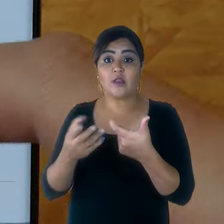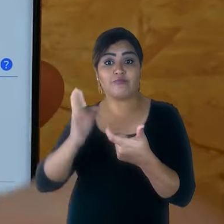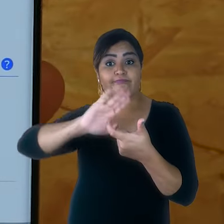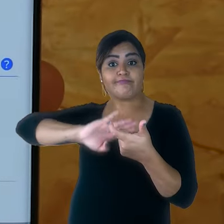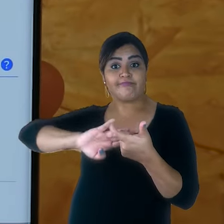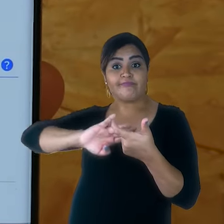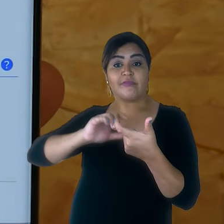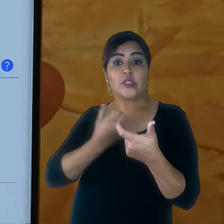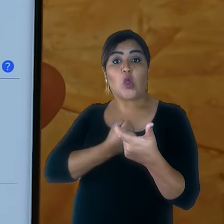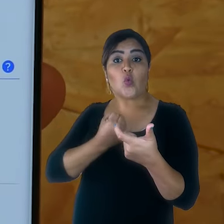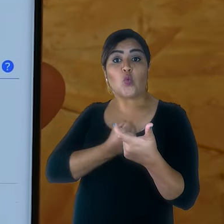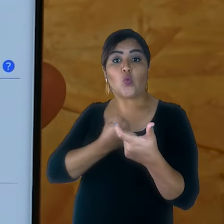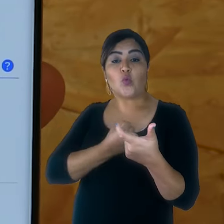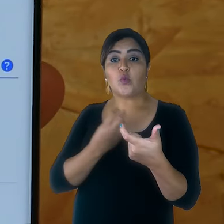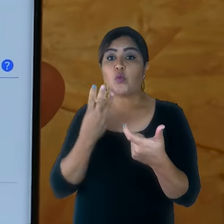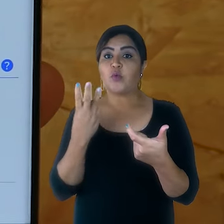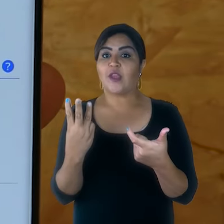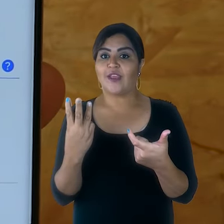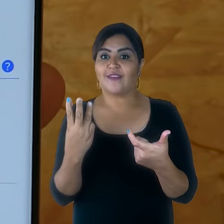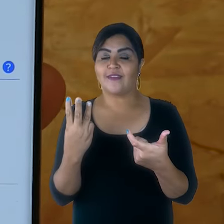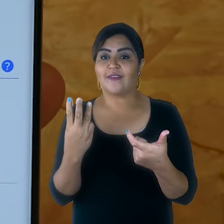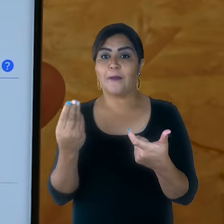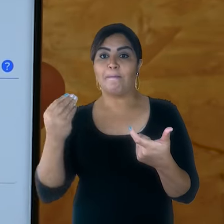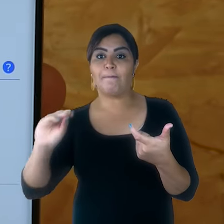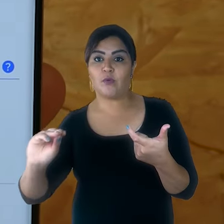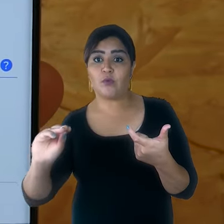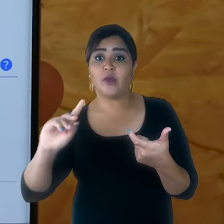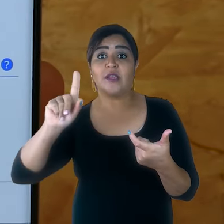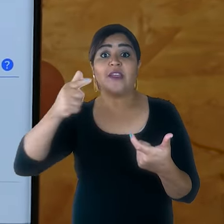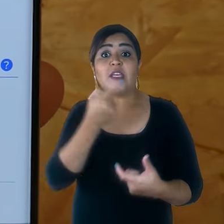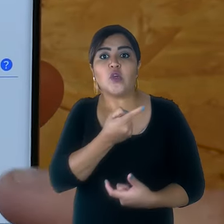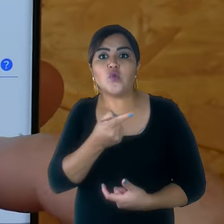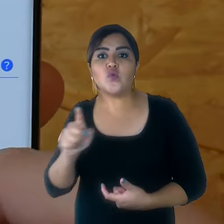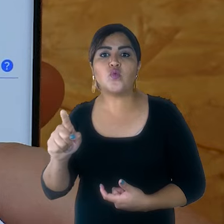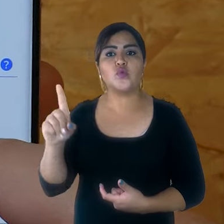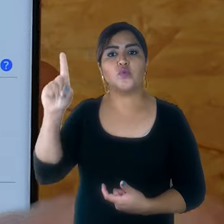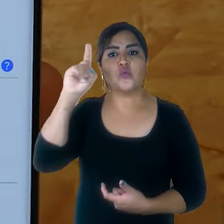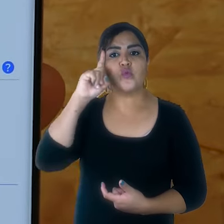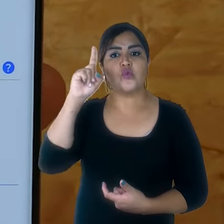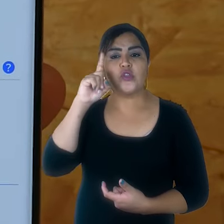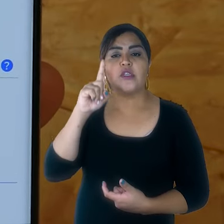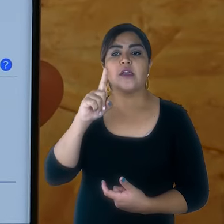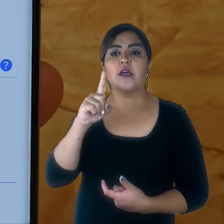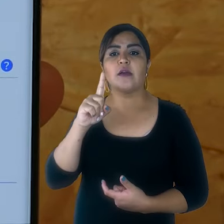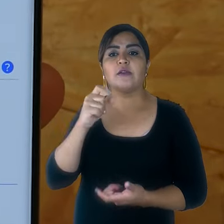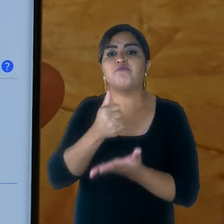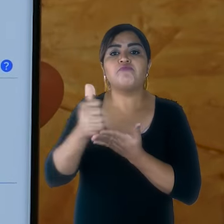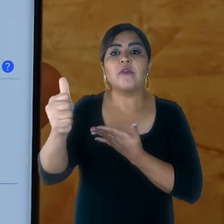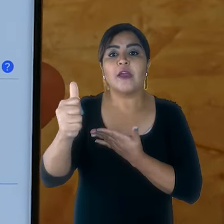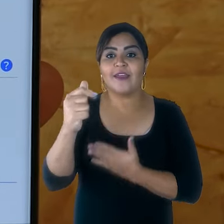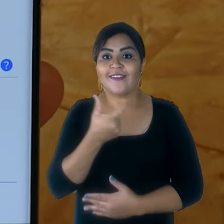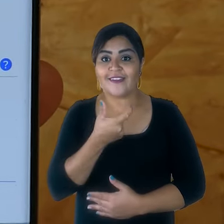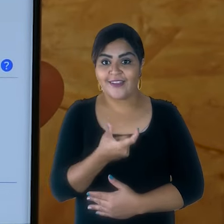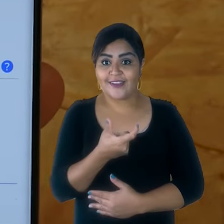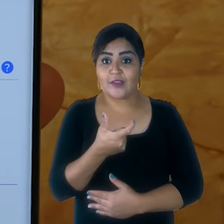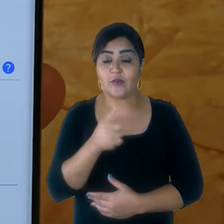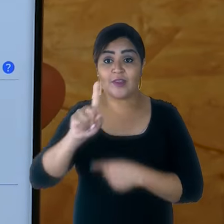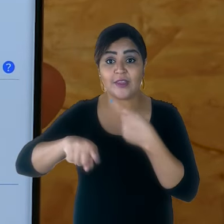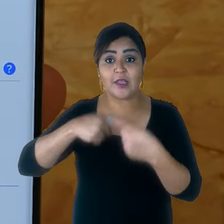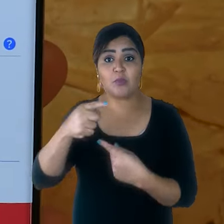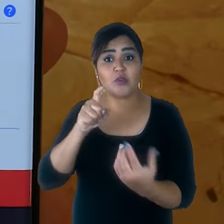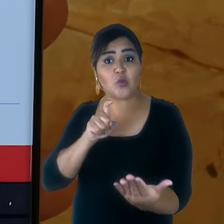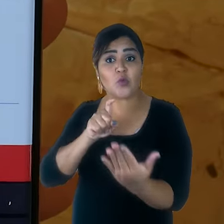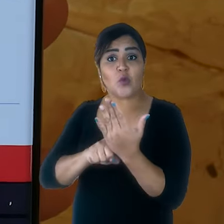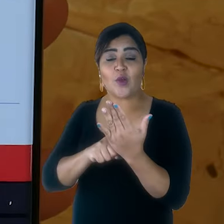Ele fica na parte de trás do seu cartão de débito e tem três dígitos. No último campo, coloque a data de validade do